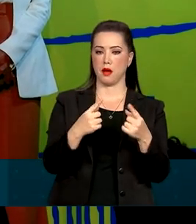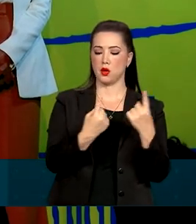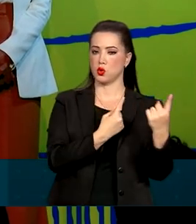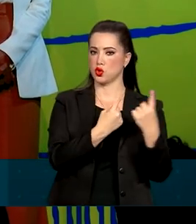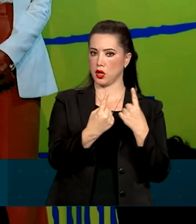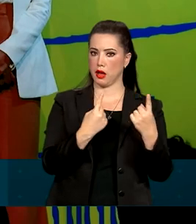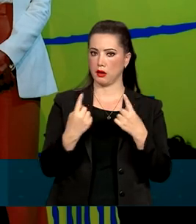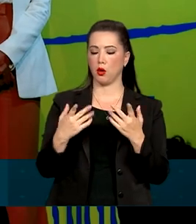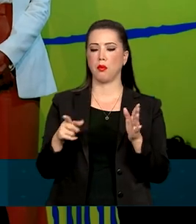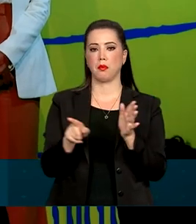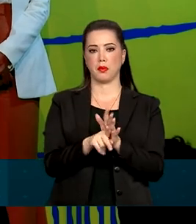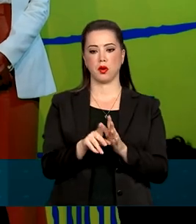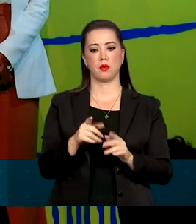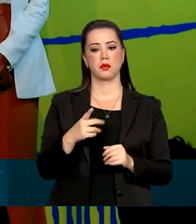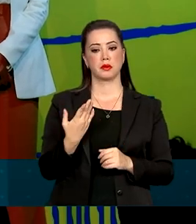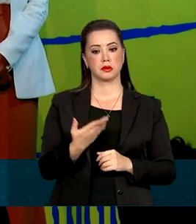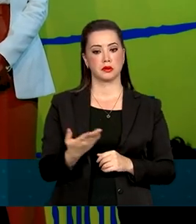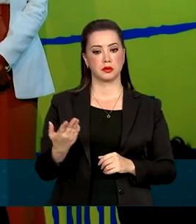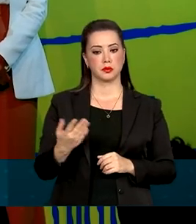exercer,